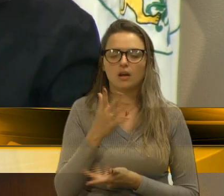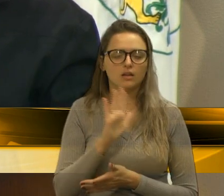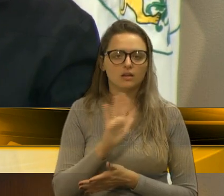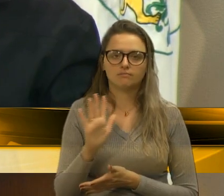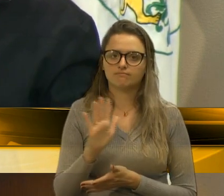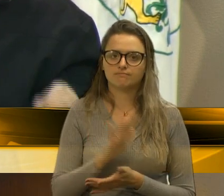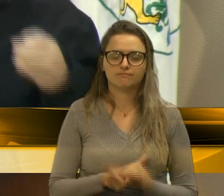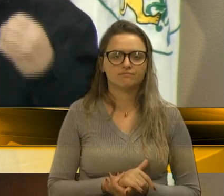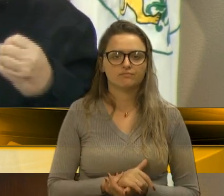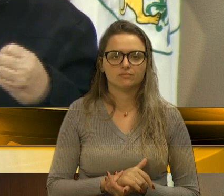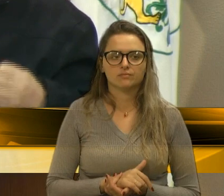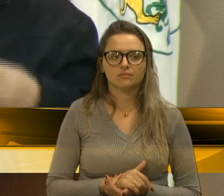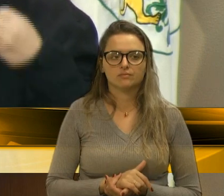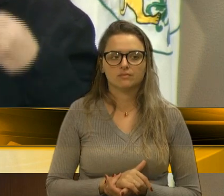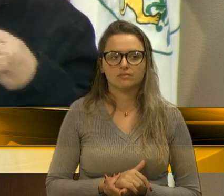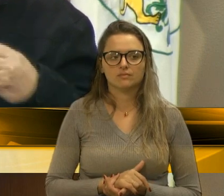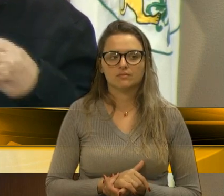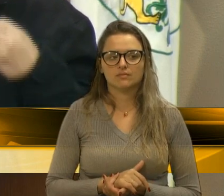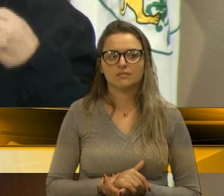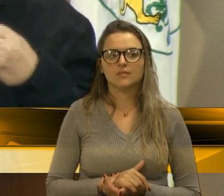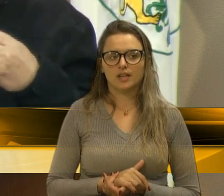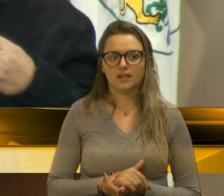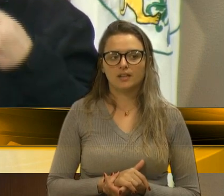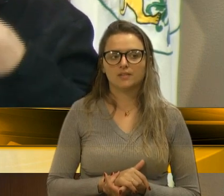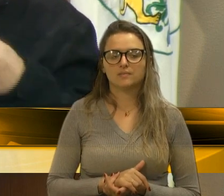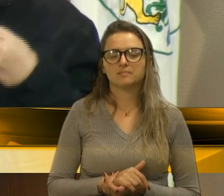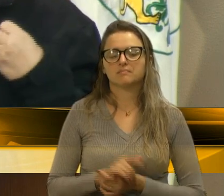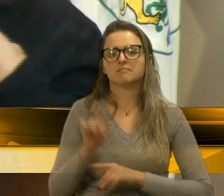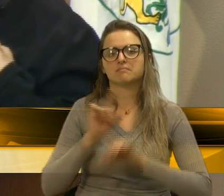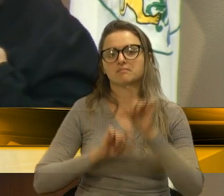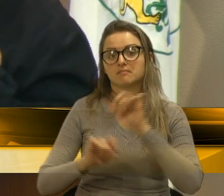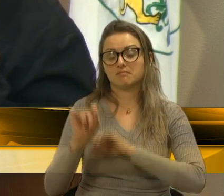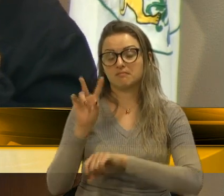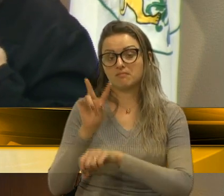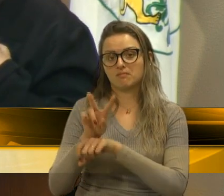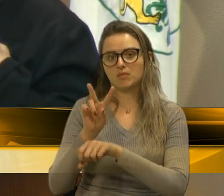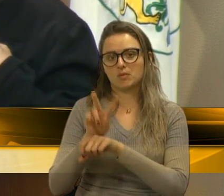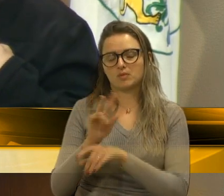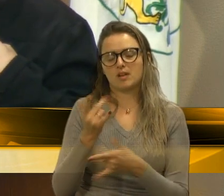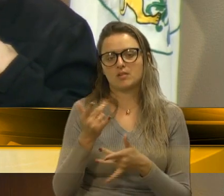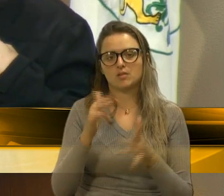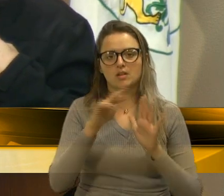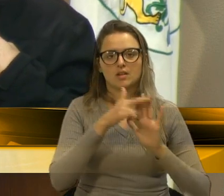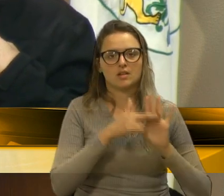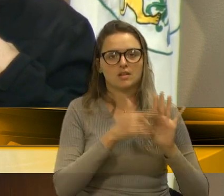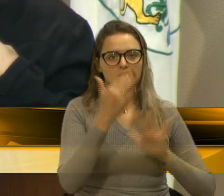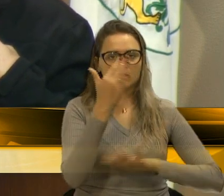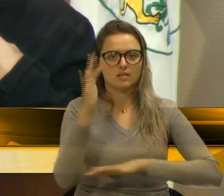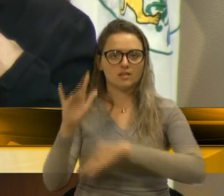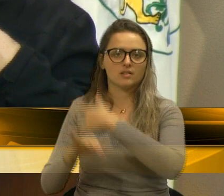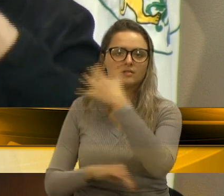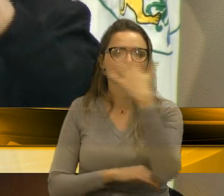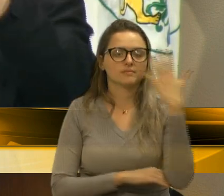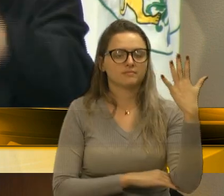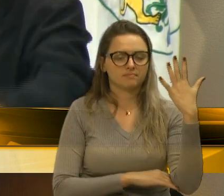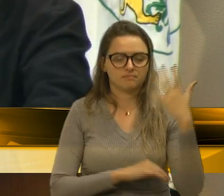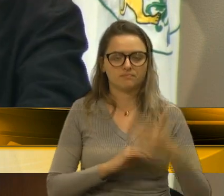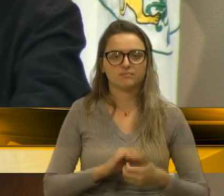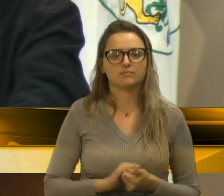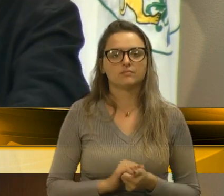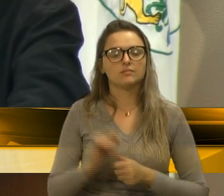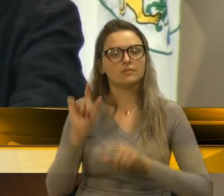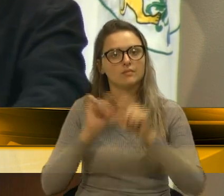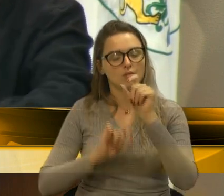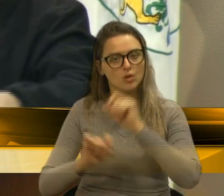Aqui não se trata da unidade de conservação prevista no Código Florestal Brasileiro. Se trata das unidades de